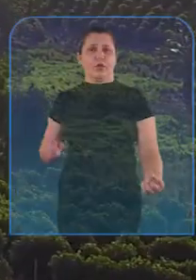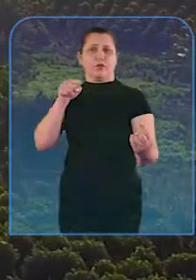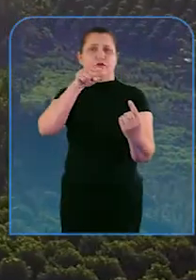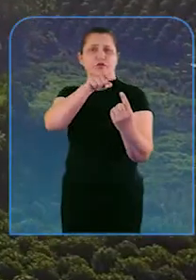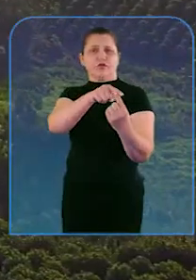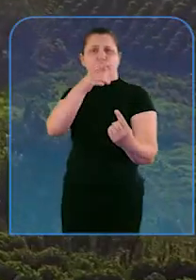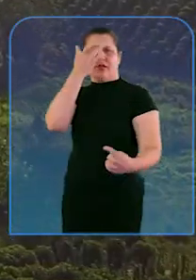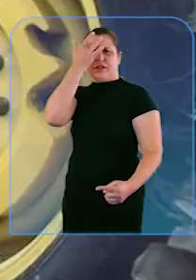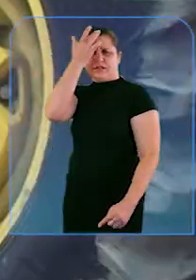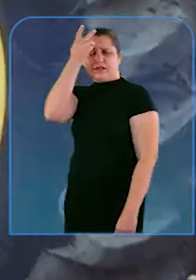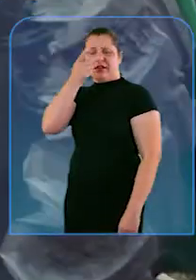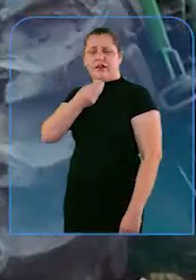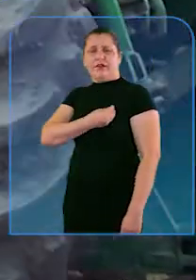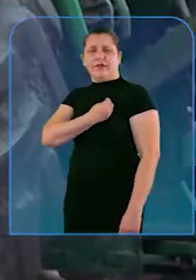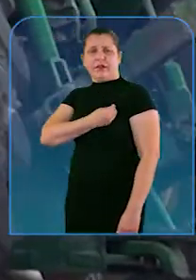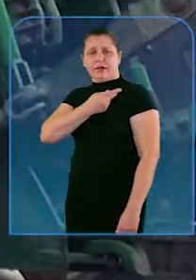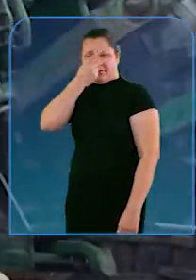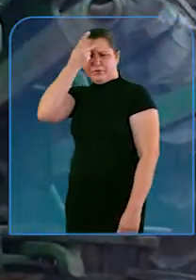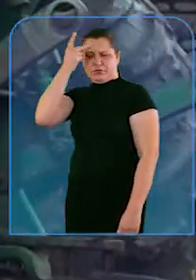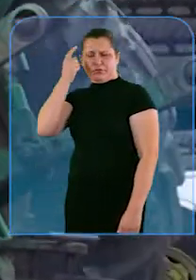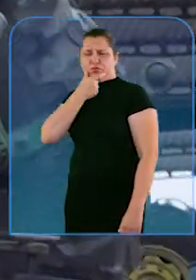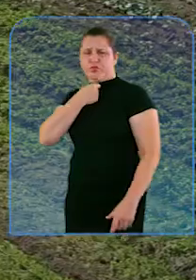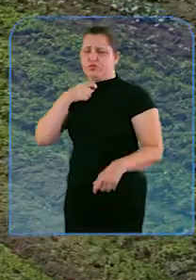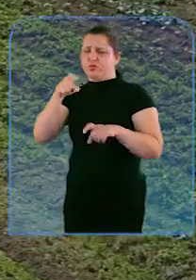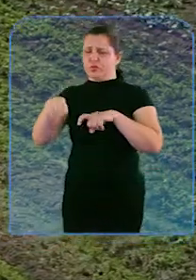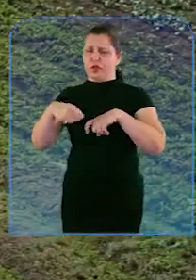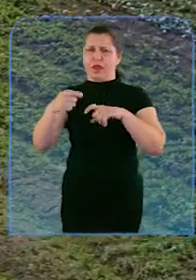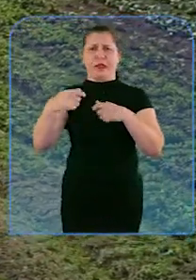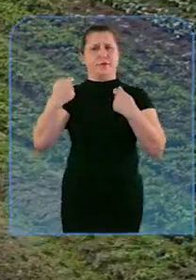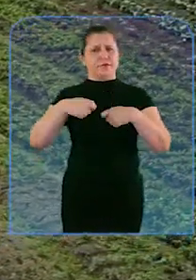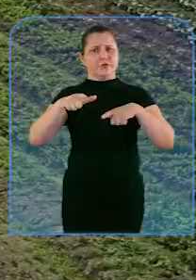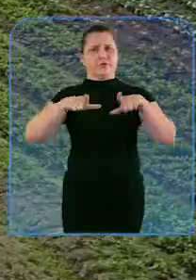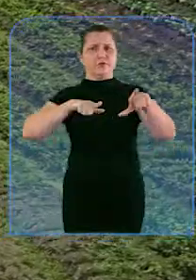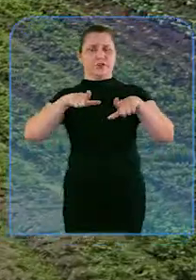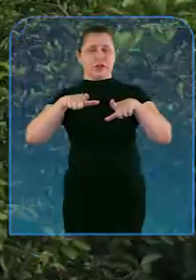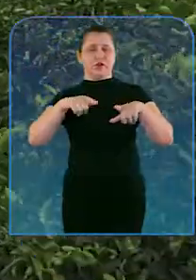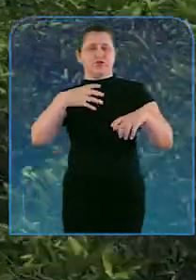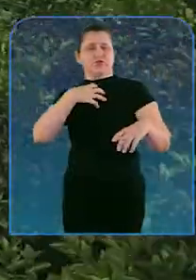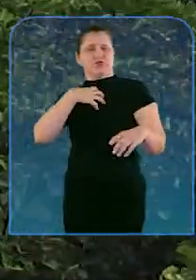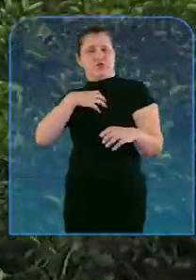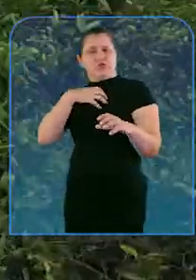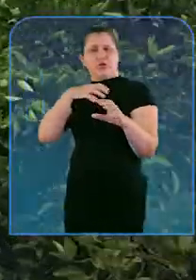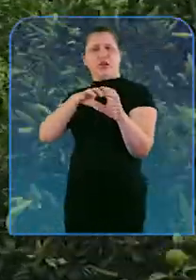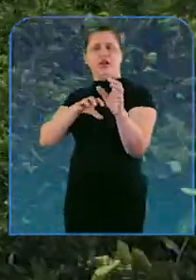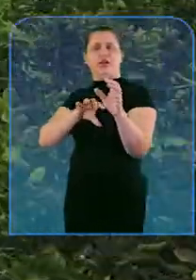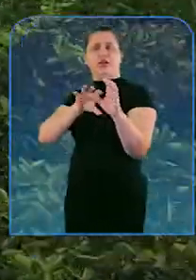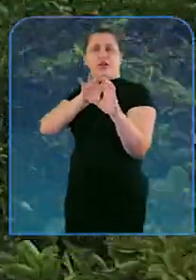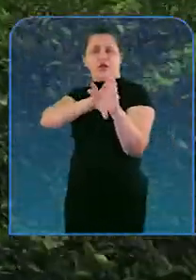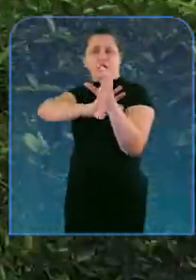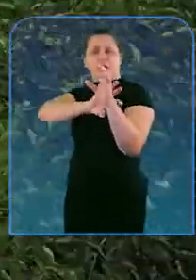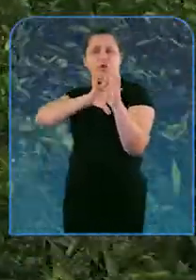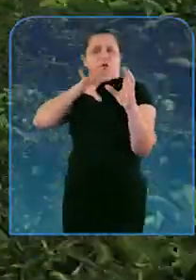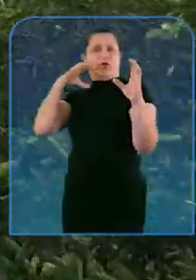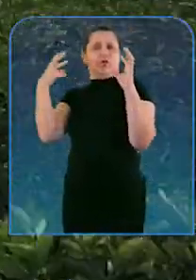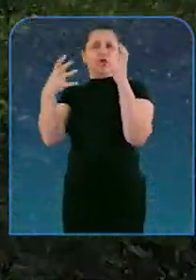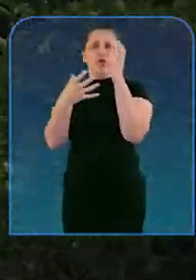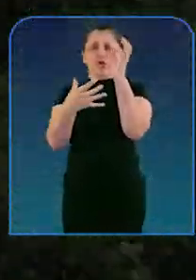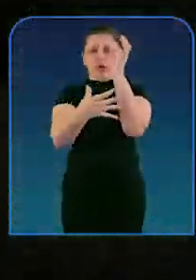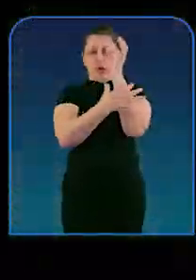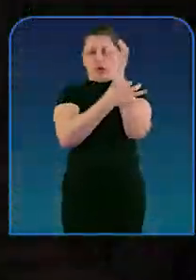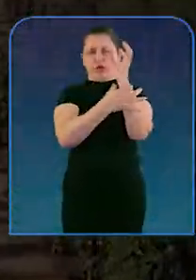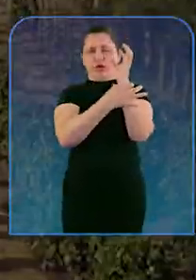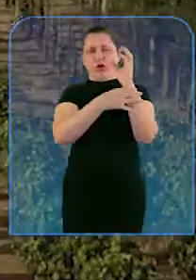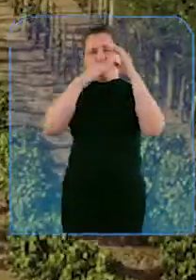Para facilitar a vida do produtor rural, é preciso trabalhar de forma sustentável e com respeito ao meio